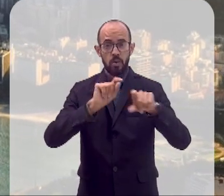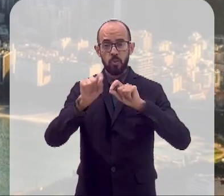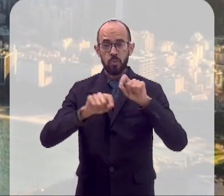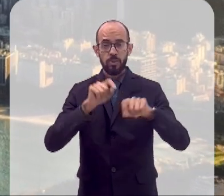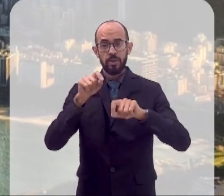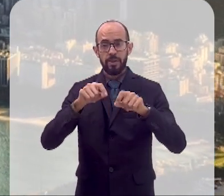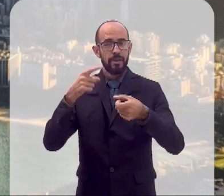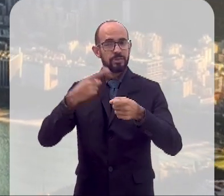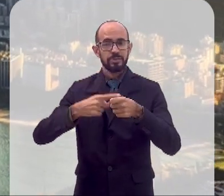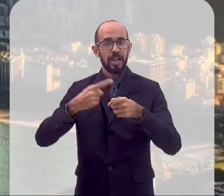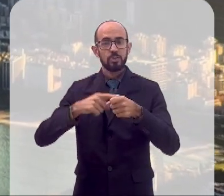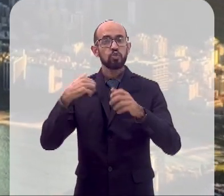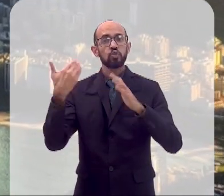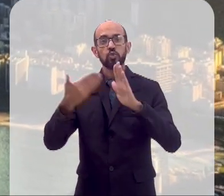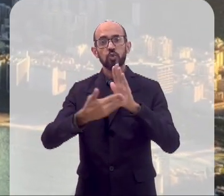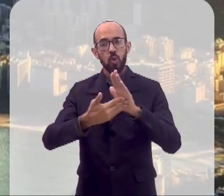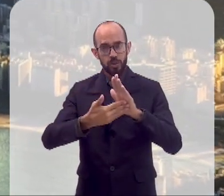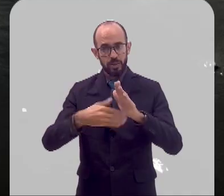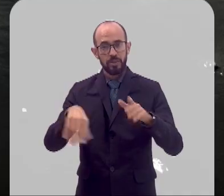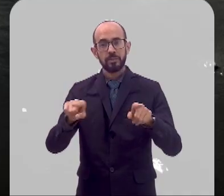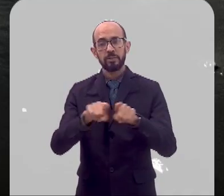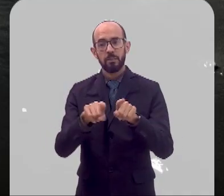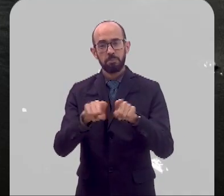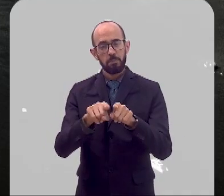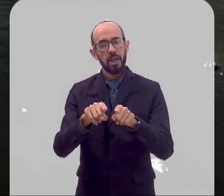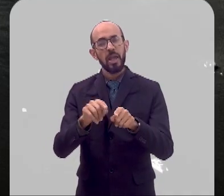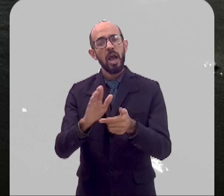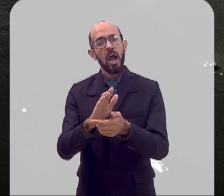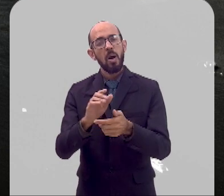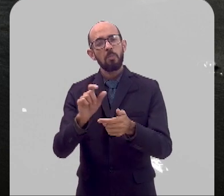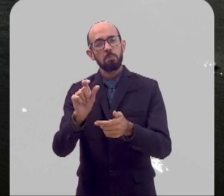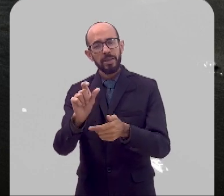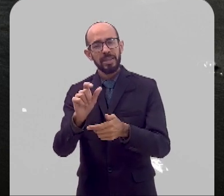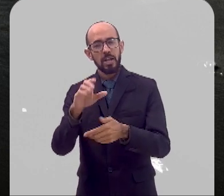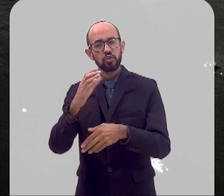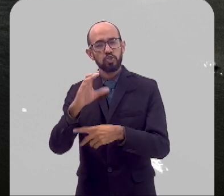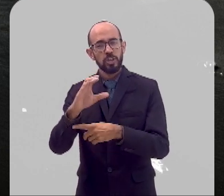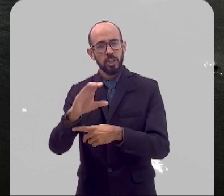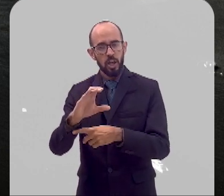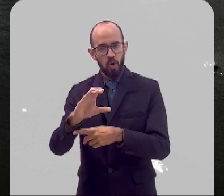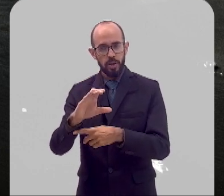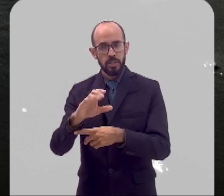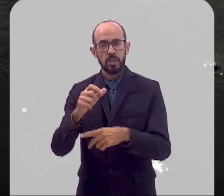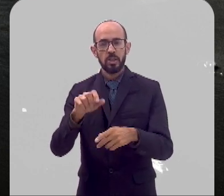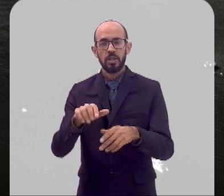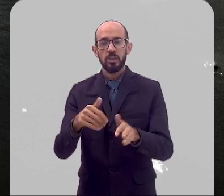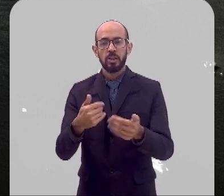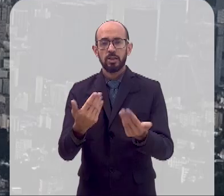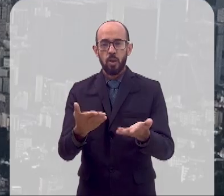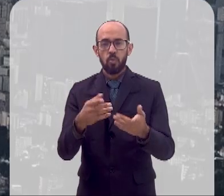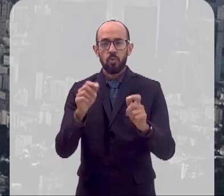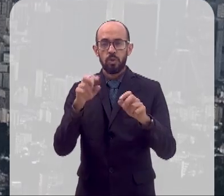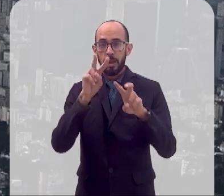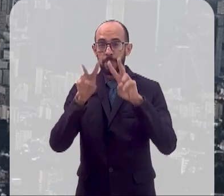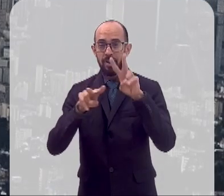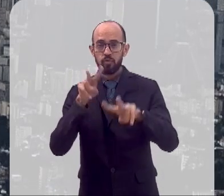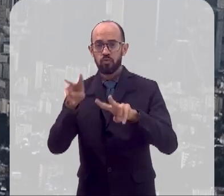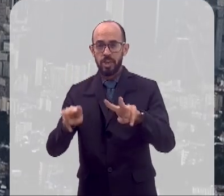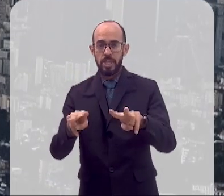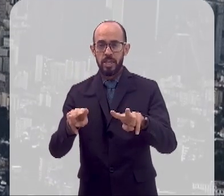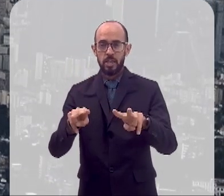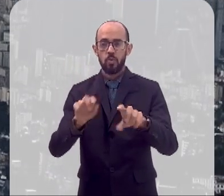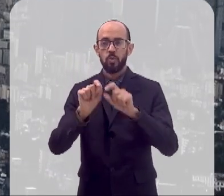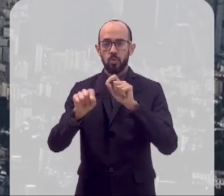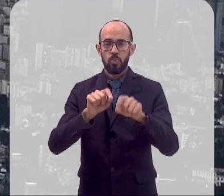basicamente a cidade toda, incluindo parte de Niterói. Então, o mirante, do mirante, primeiramente, a gente consegue observar